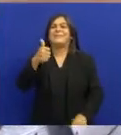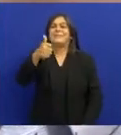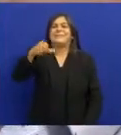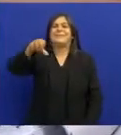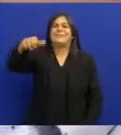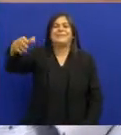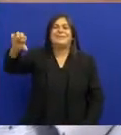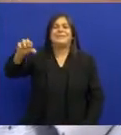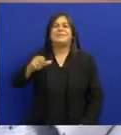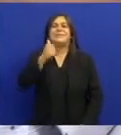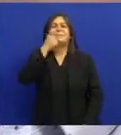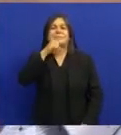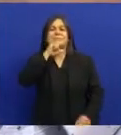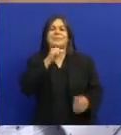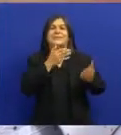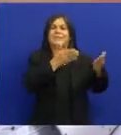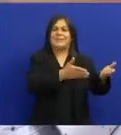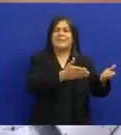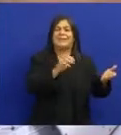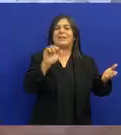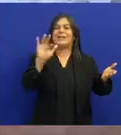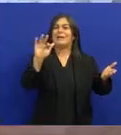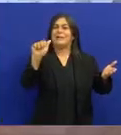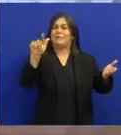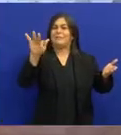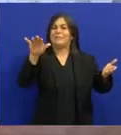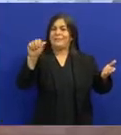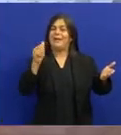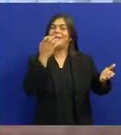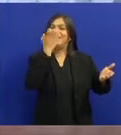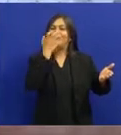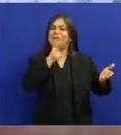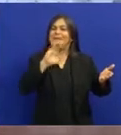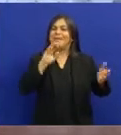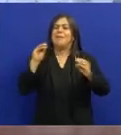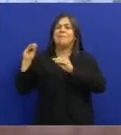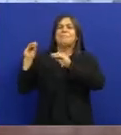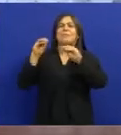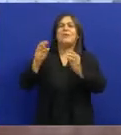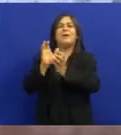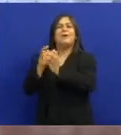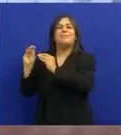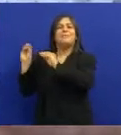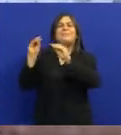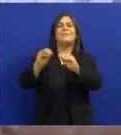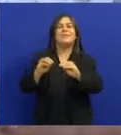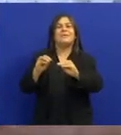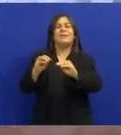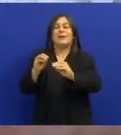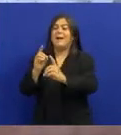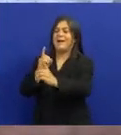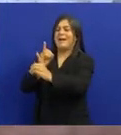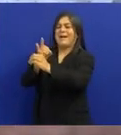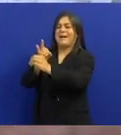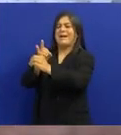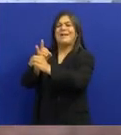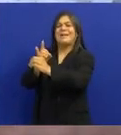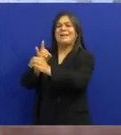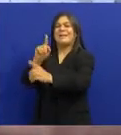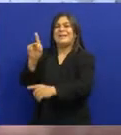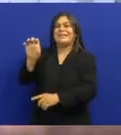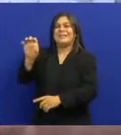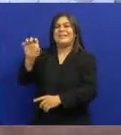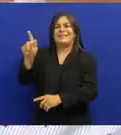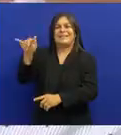A Flora Mourão Que era pernambucana E migrou para o brejo paraibano Quando ela conheceu o Zé Gomes